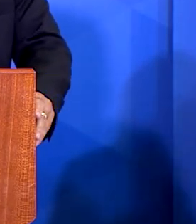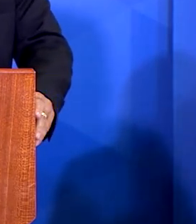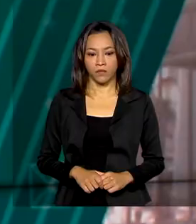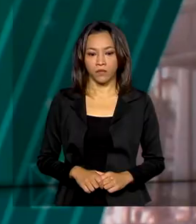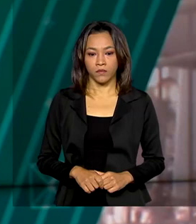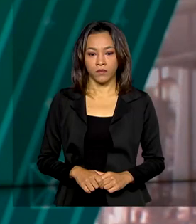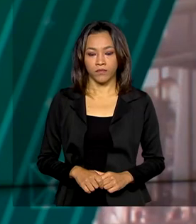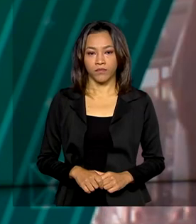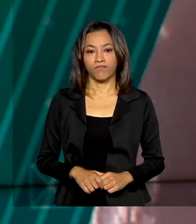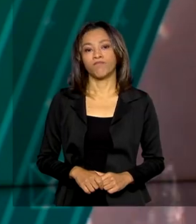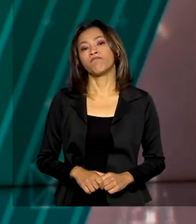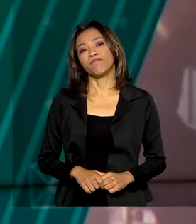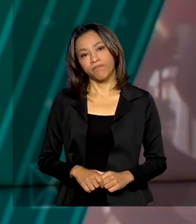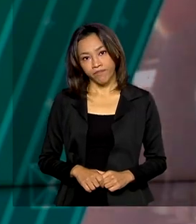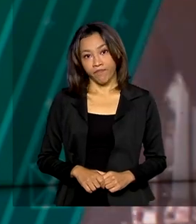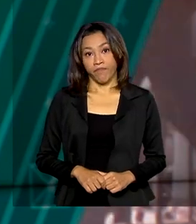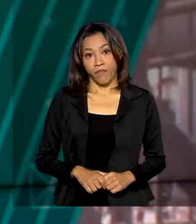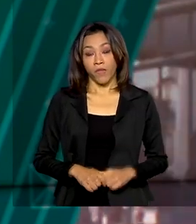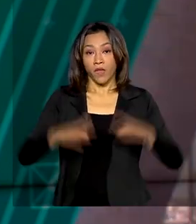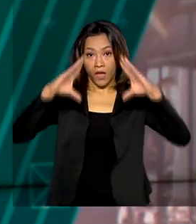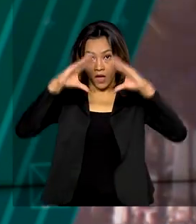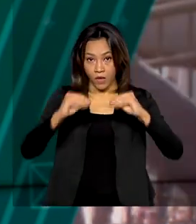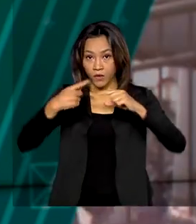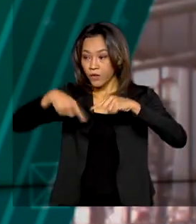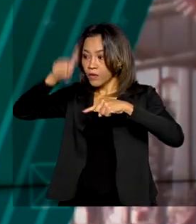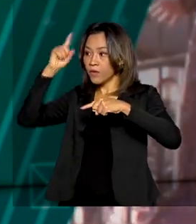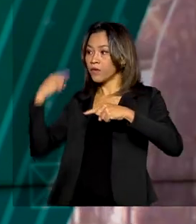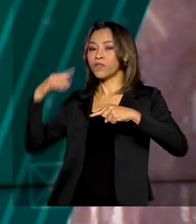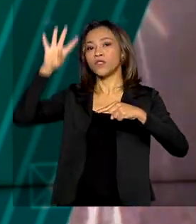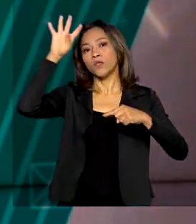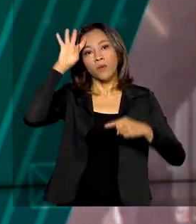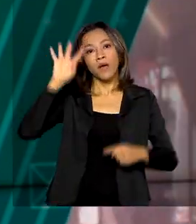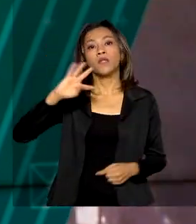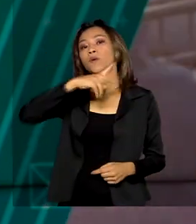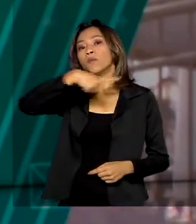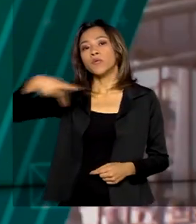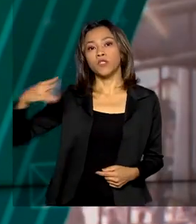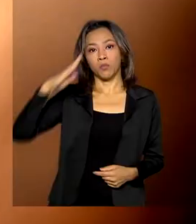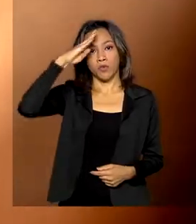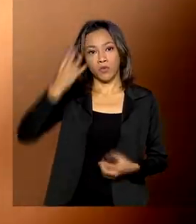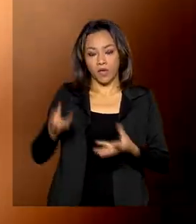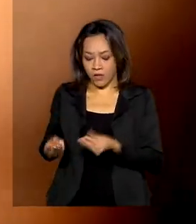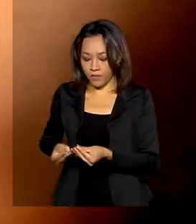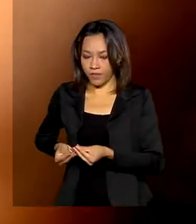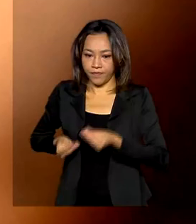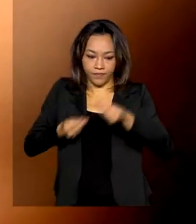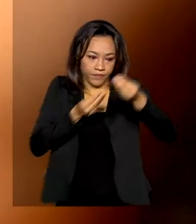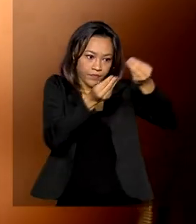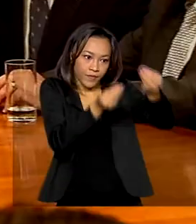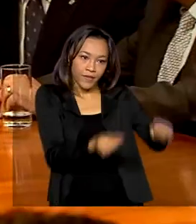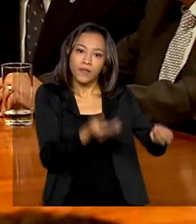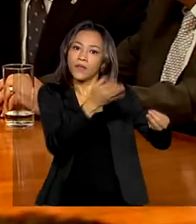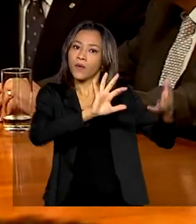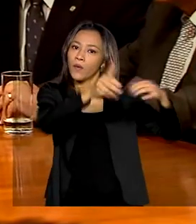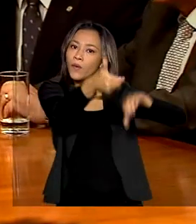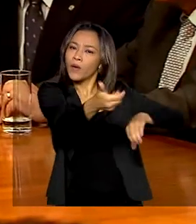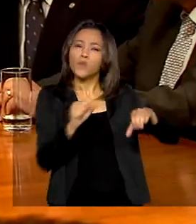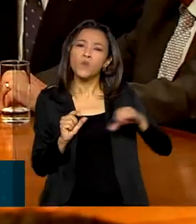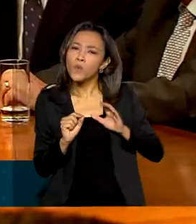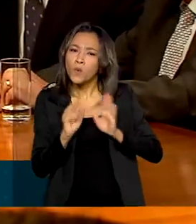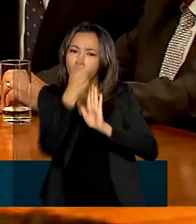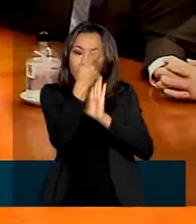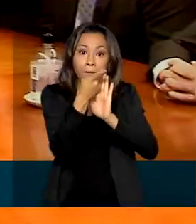todo. E na noite desta quarta-feira, o presidente Jair Bolsonaro entregou ao Congresso Nacional o projeto de lei que